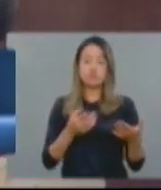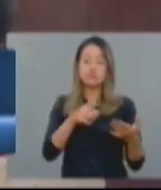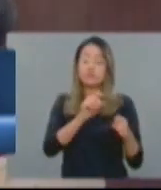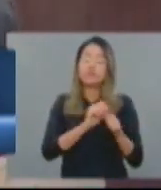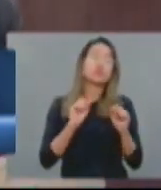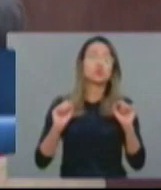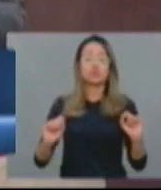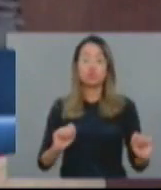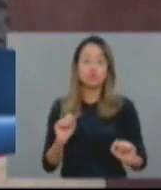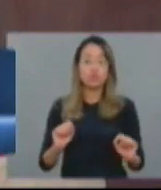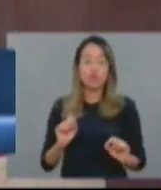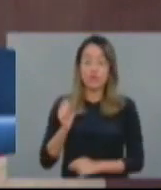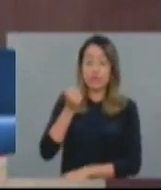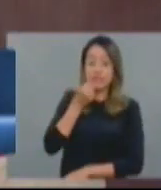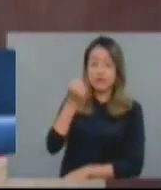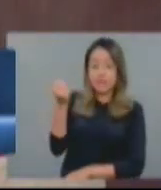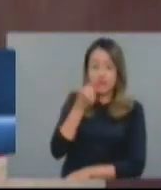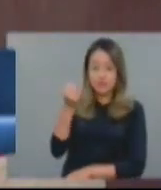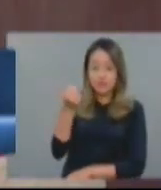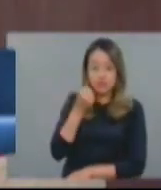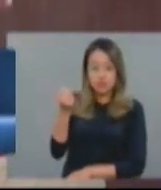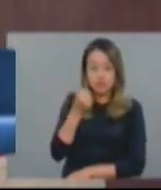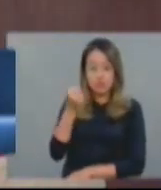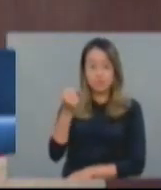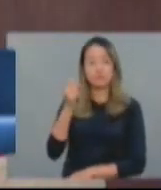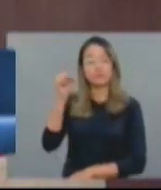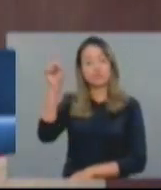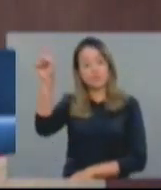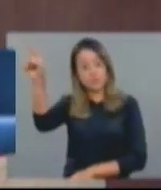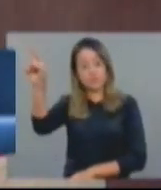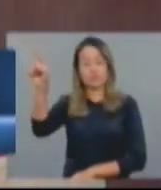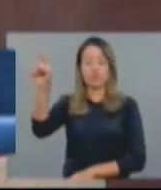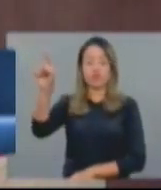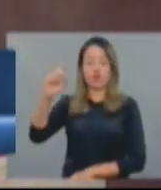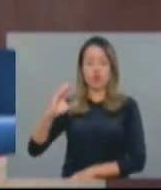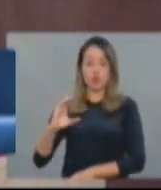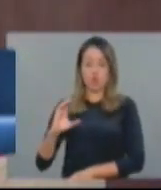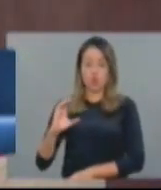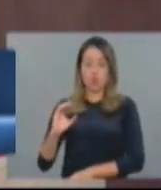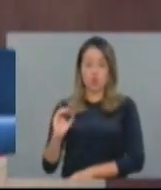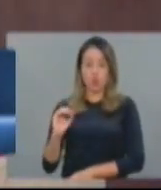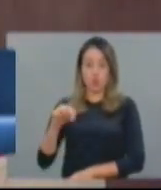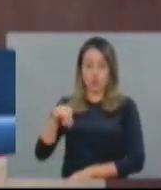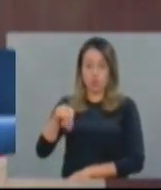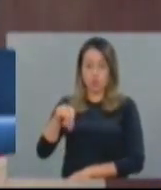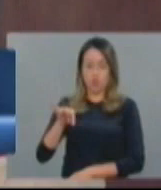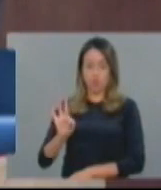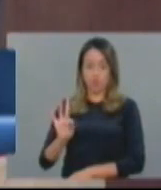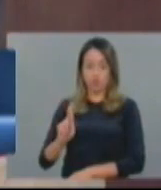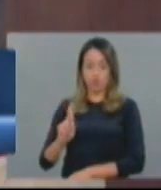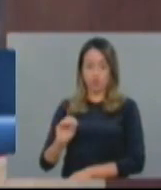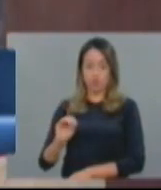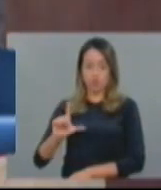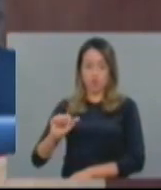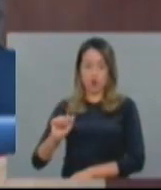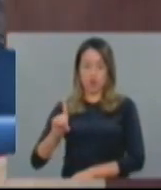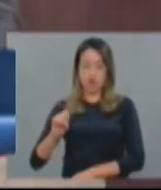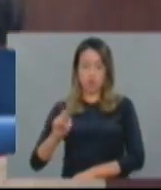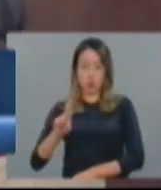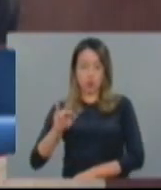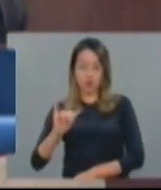entrevista coletiva na sede da Procuradoria Geral da Justiça para para